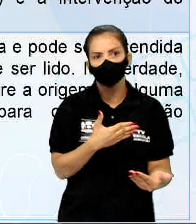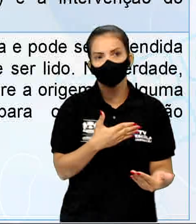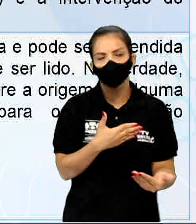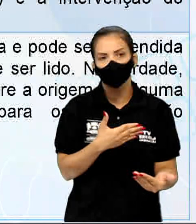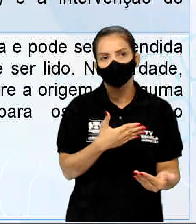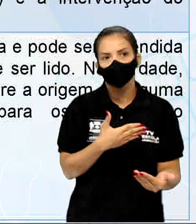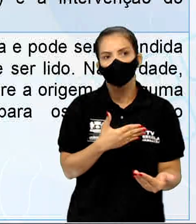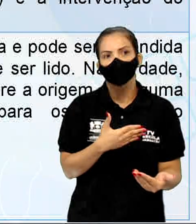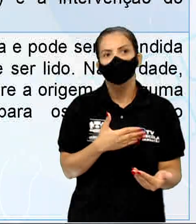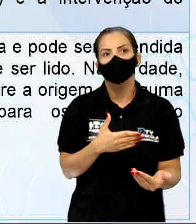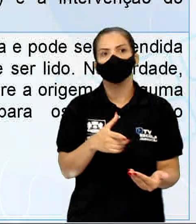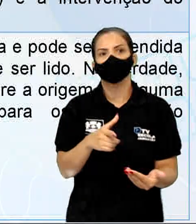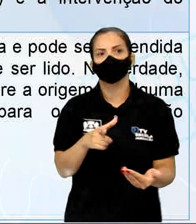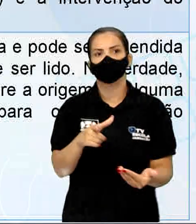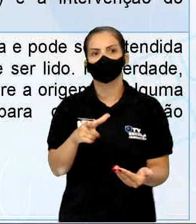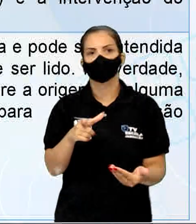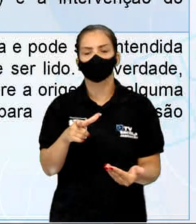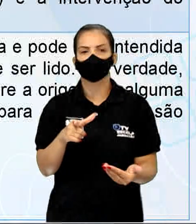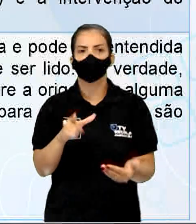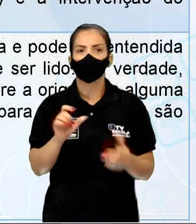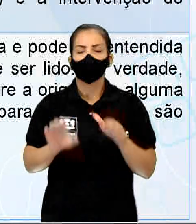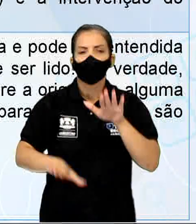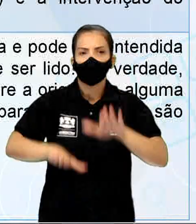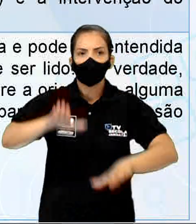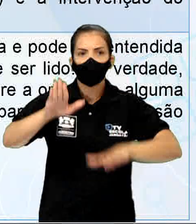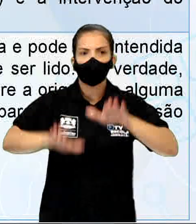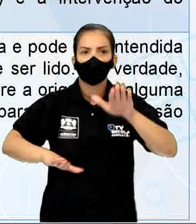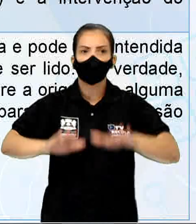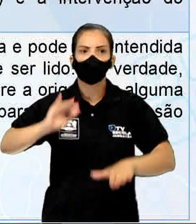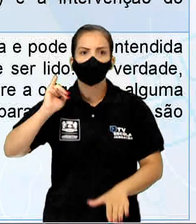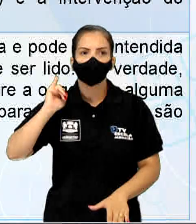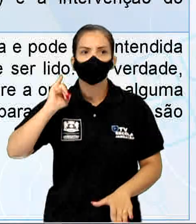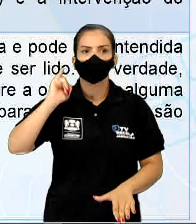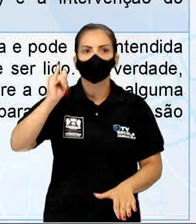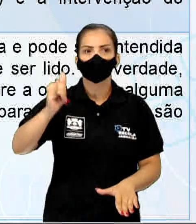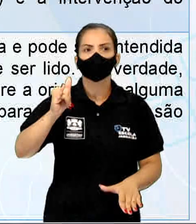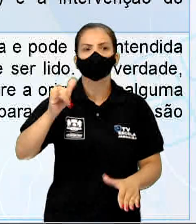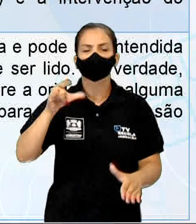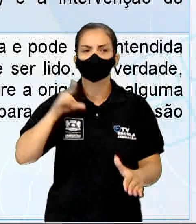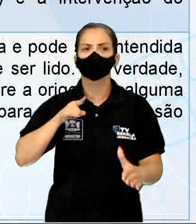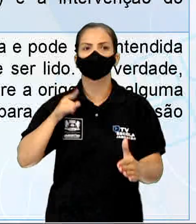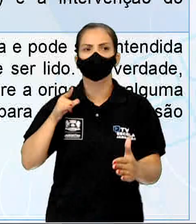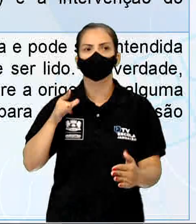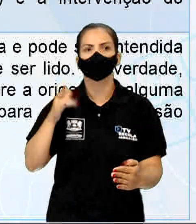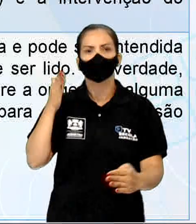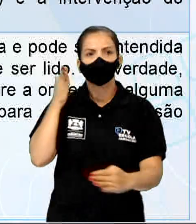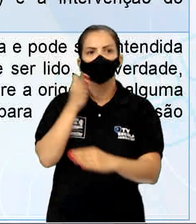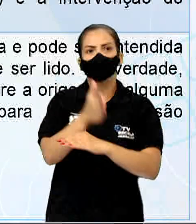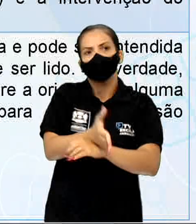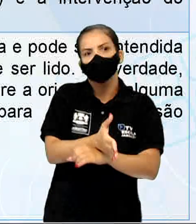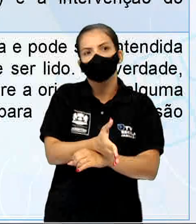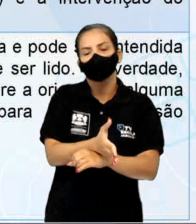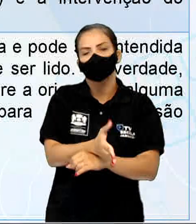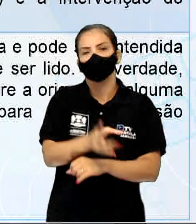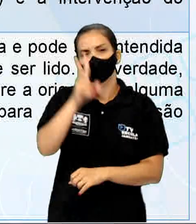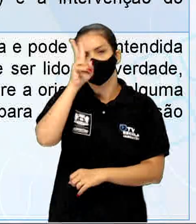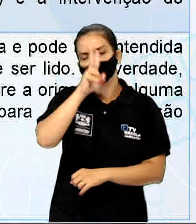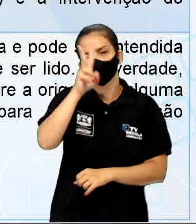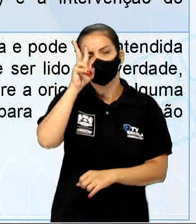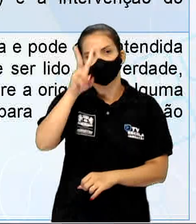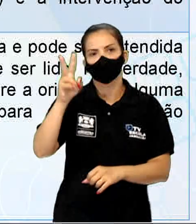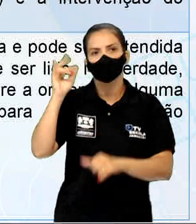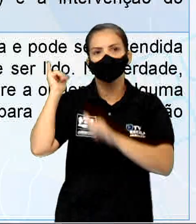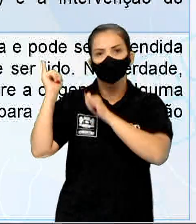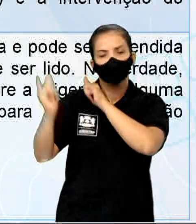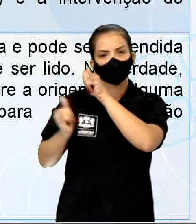dos contos, mas não se usa, né? Geralmente, não se usa. Já a lenda, lembra da lenda do Baobá? Ela tem